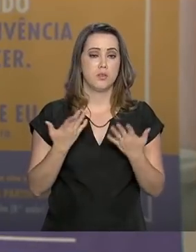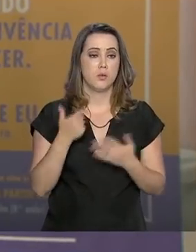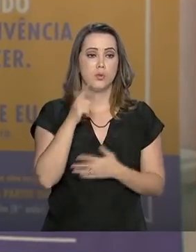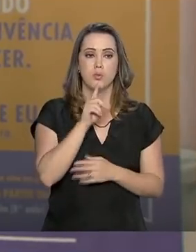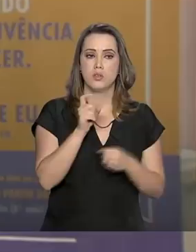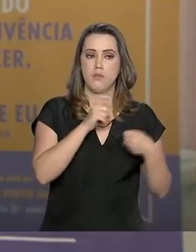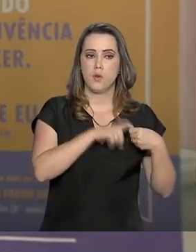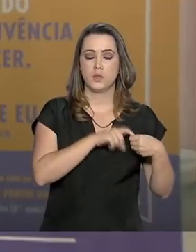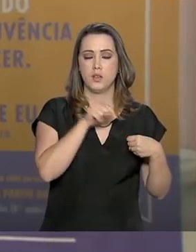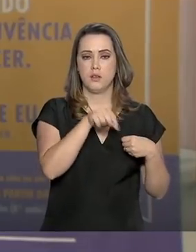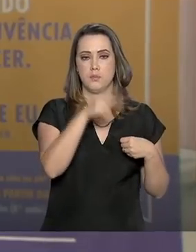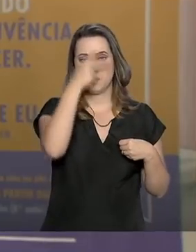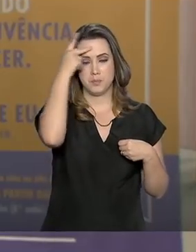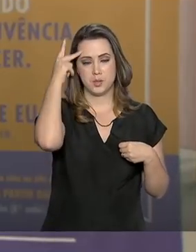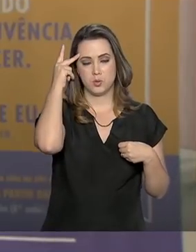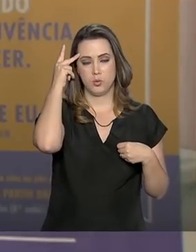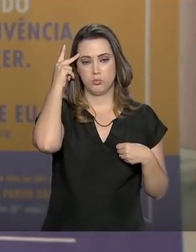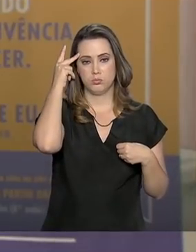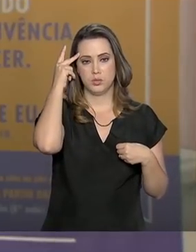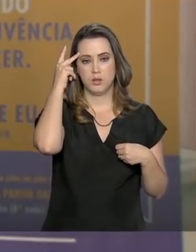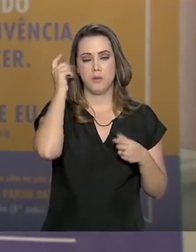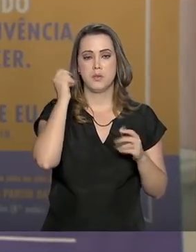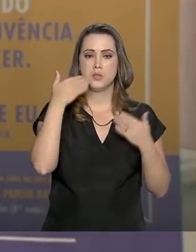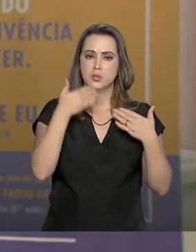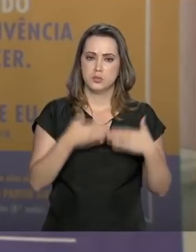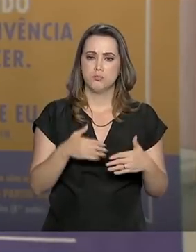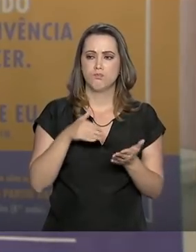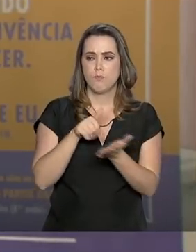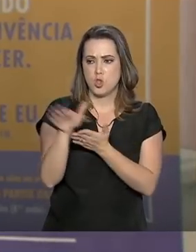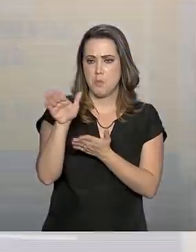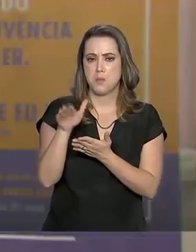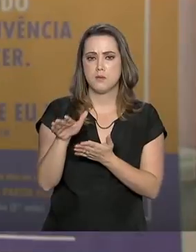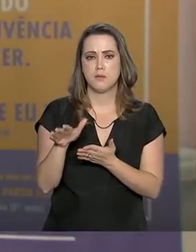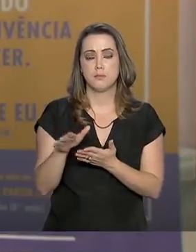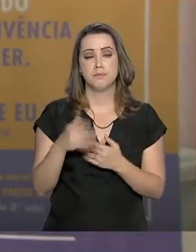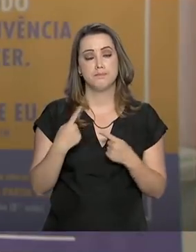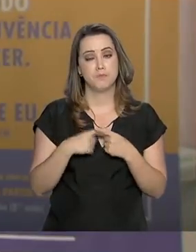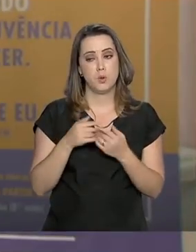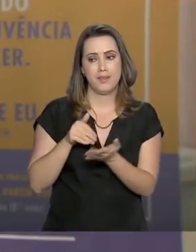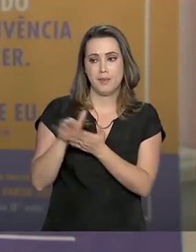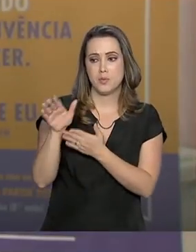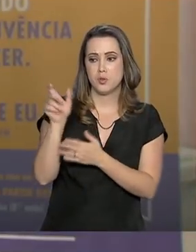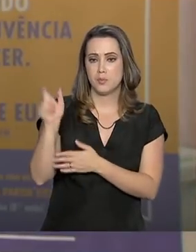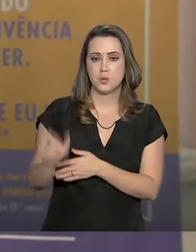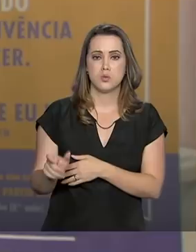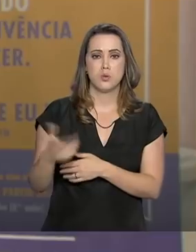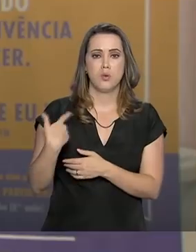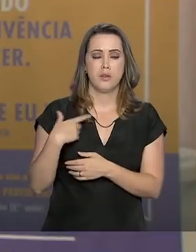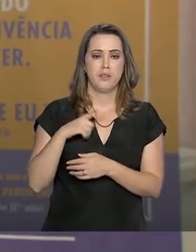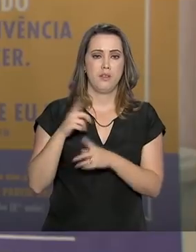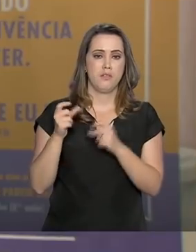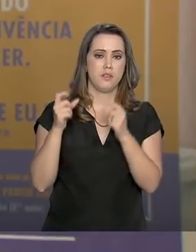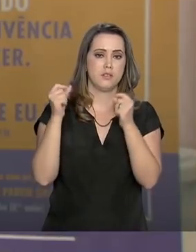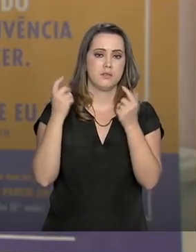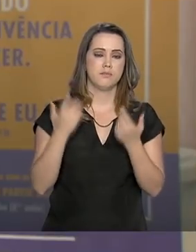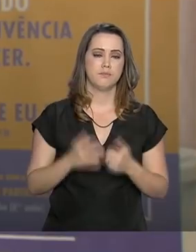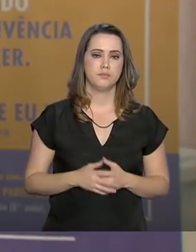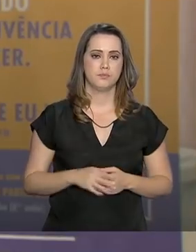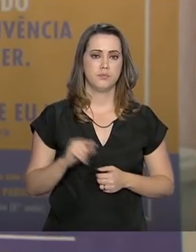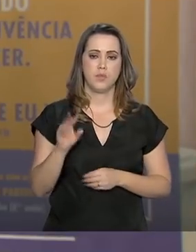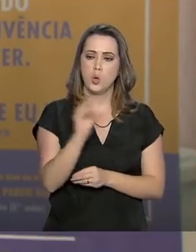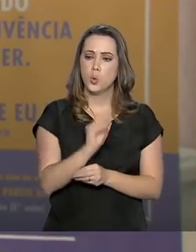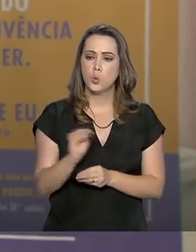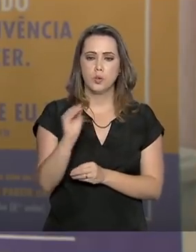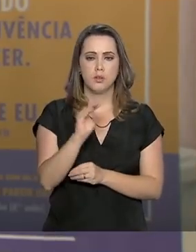quando tentam retornar ao trabalho, podem enfrentar uma demissão, por exemplo. Por que demitir um paciente porque ele recebeu um diagnóstico de câncer? Ele